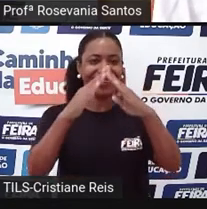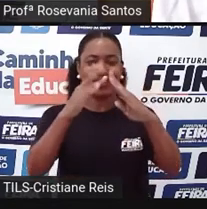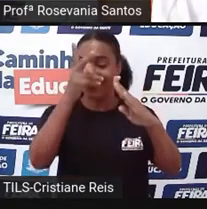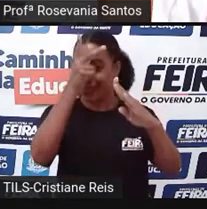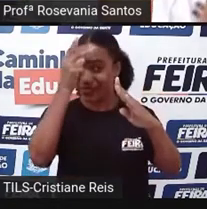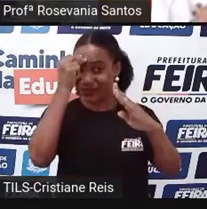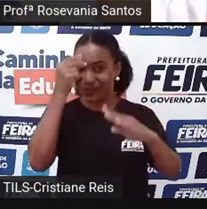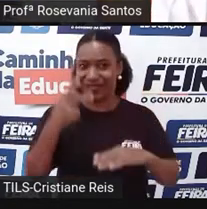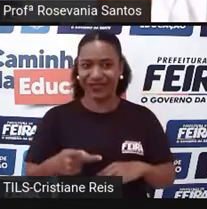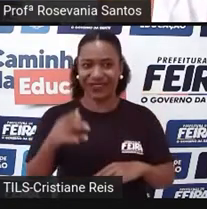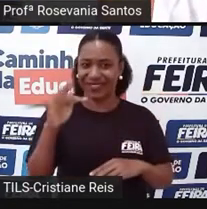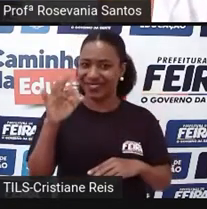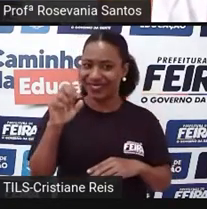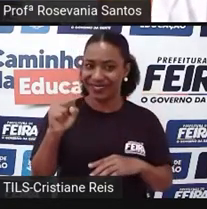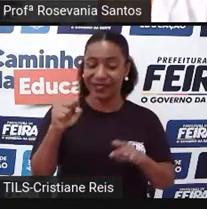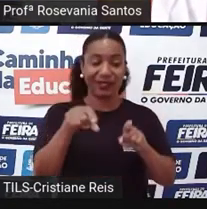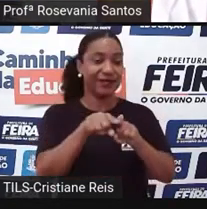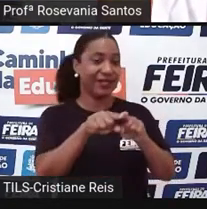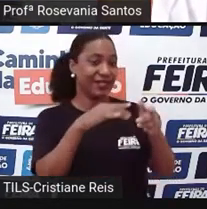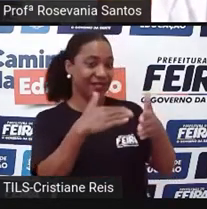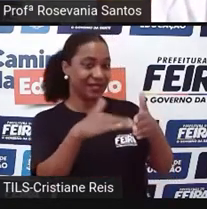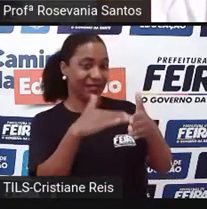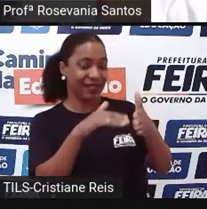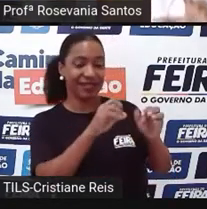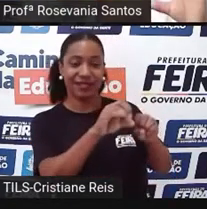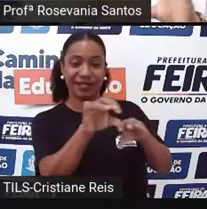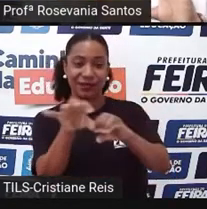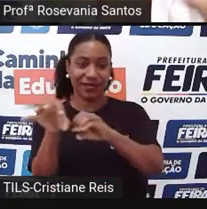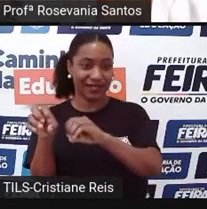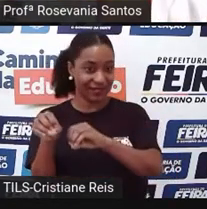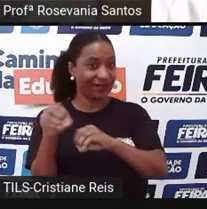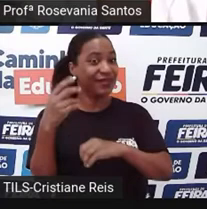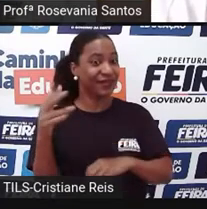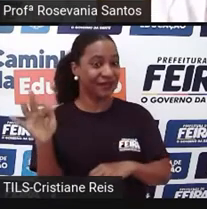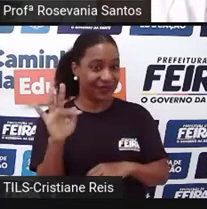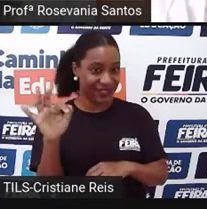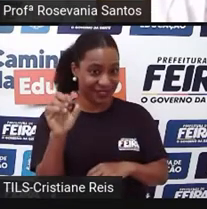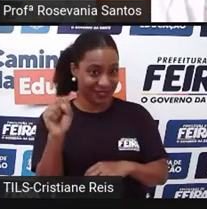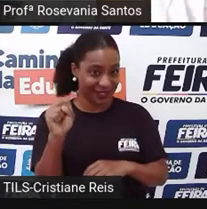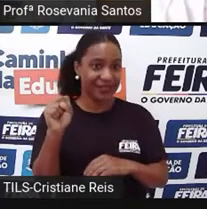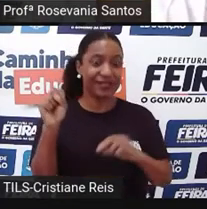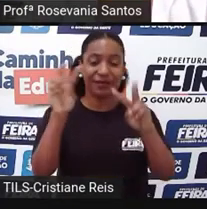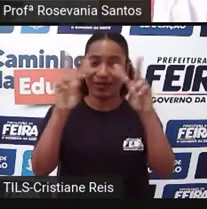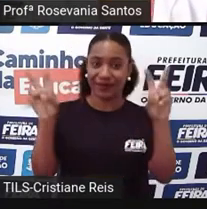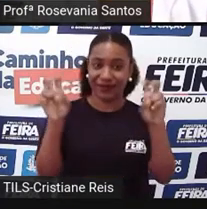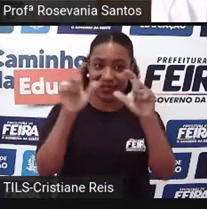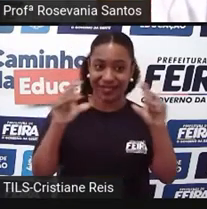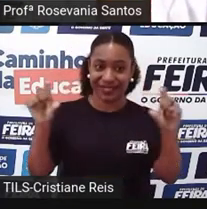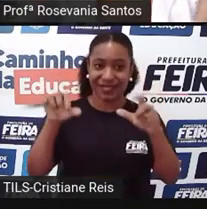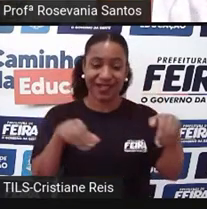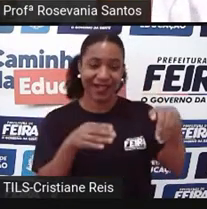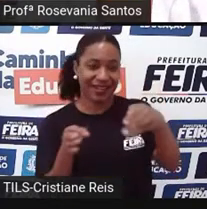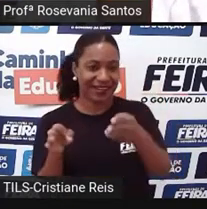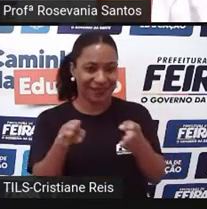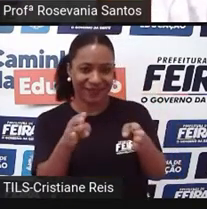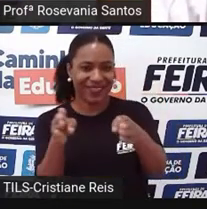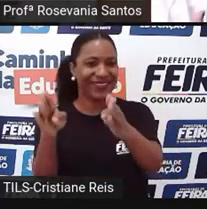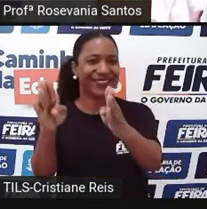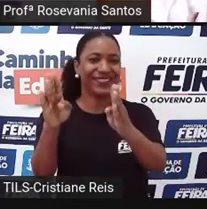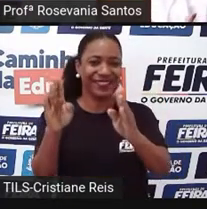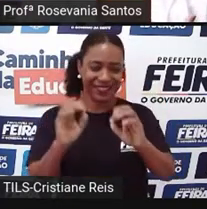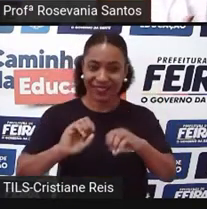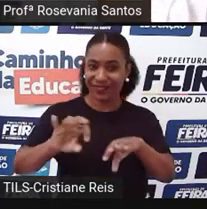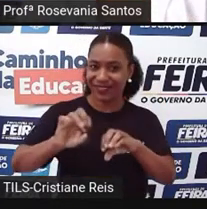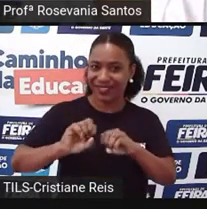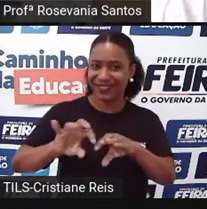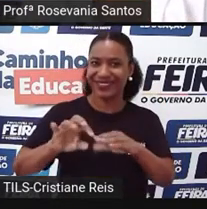Santana, da Secretaria de Educação do município, tem a frase Caminhos, né, da educação e, como